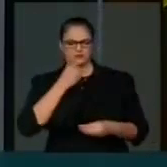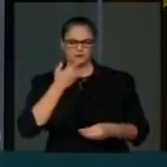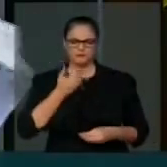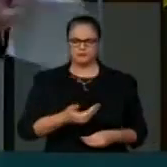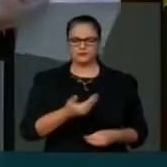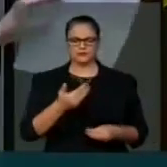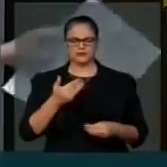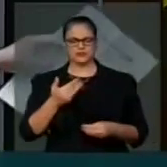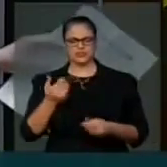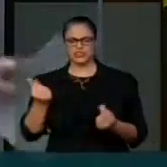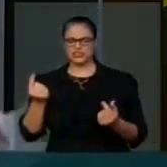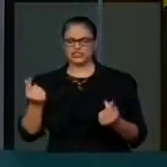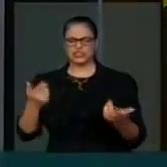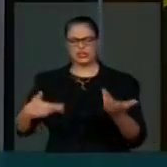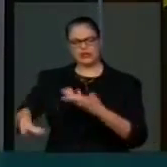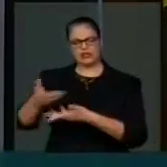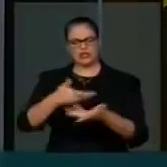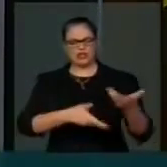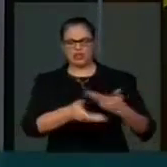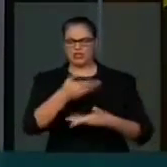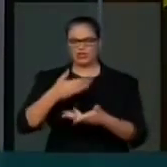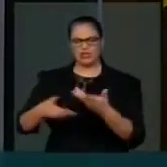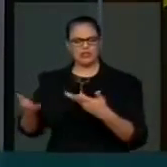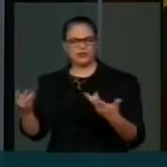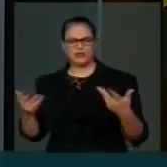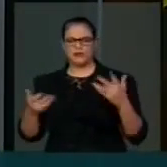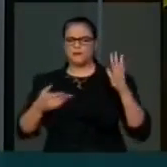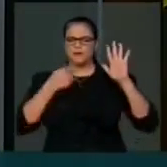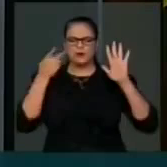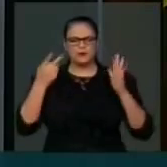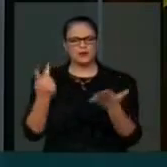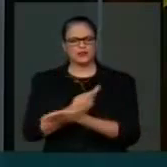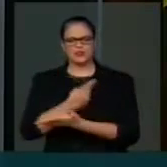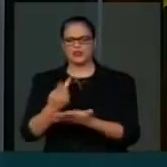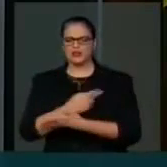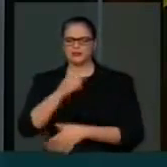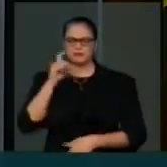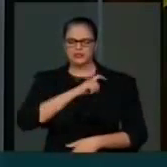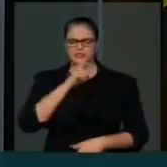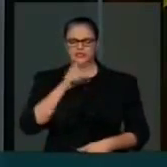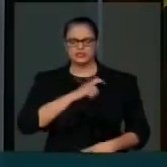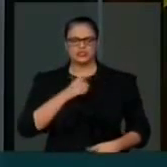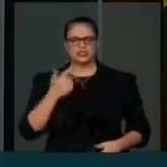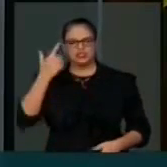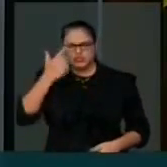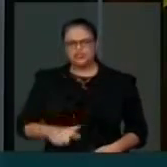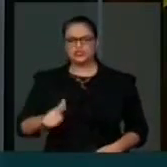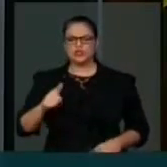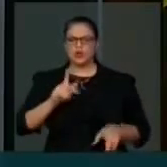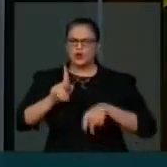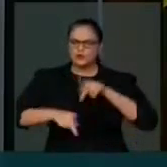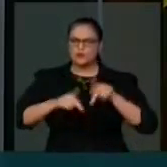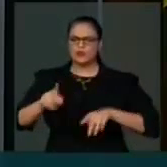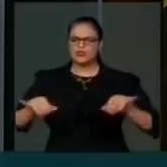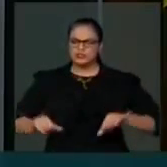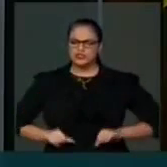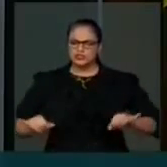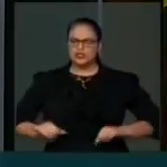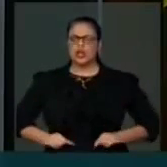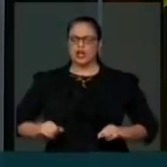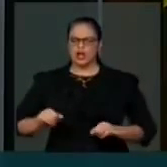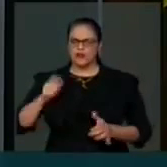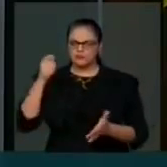pegar dinheiro daqui e passar para lá, promessas, vãs, e enfiar a mão no trabalhador e naqueles que são os